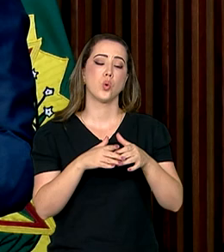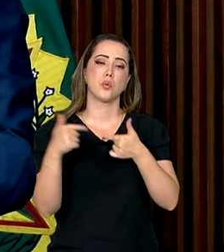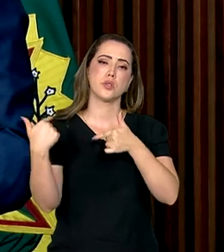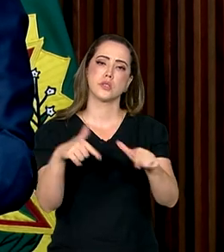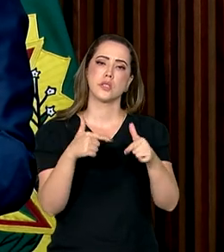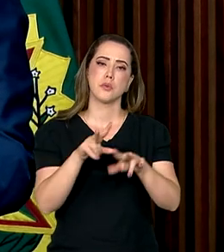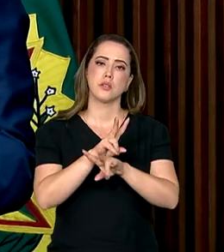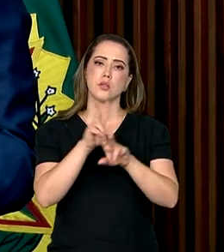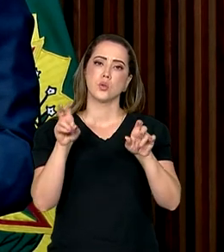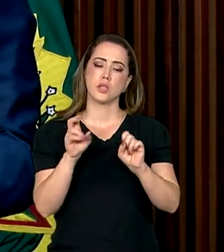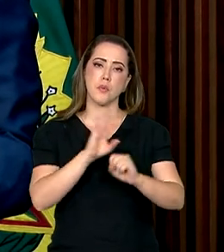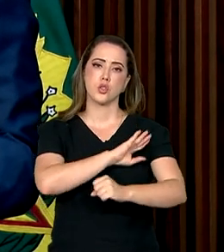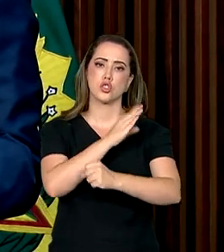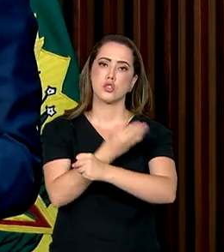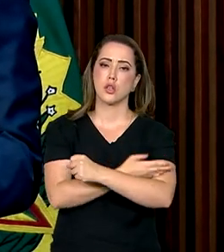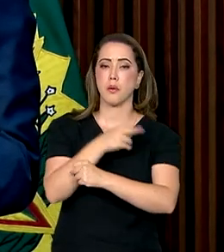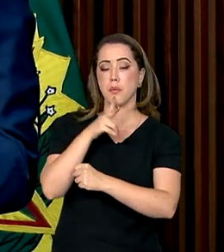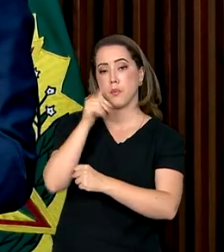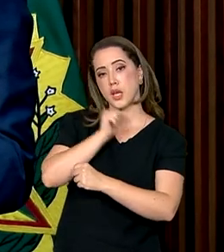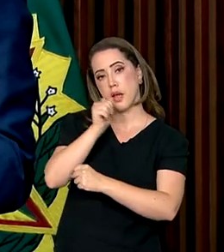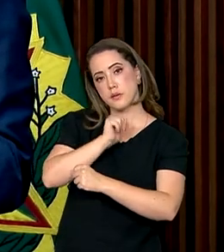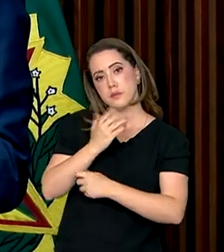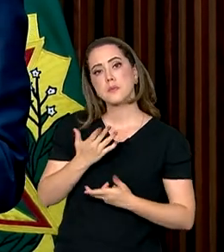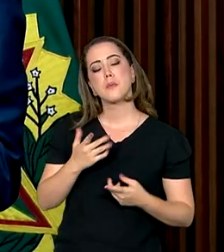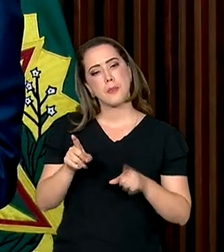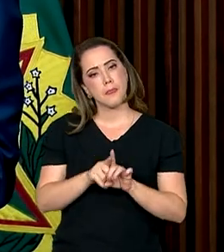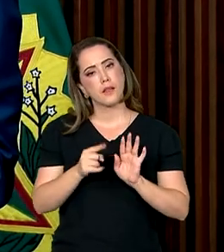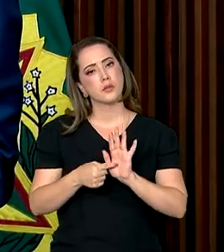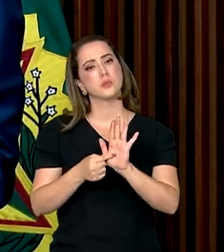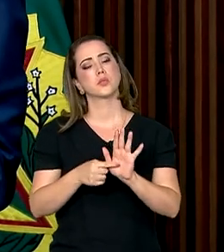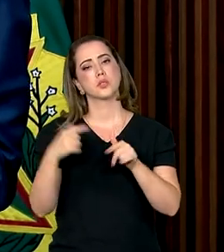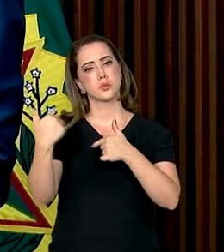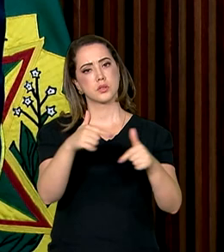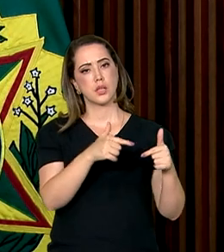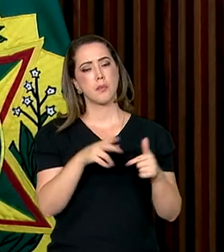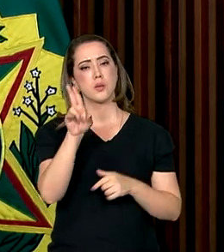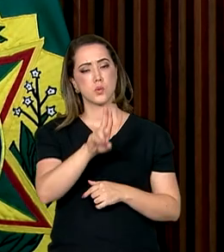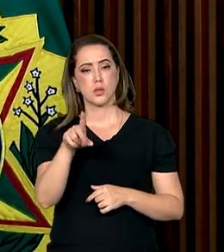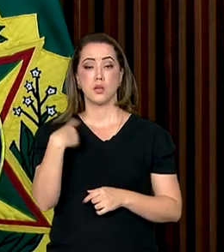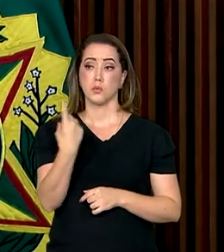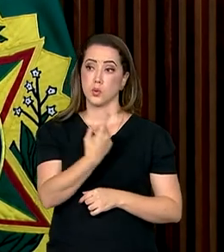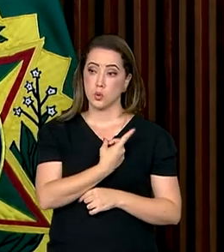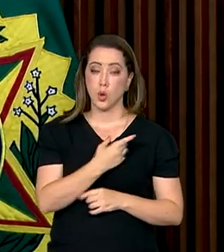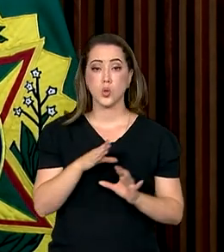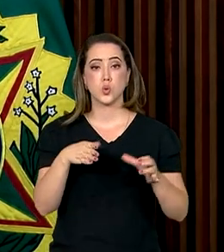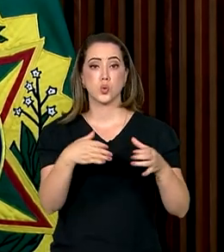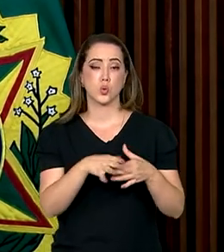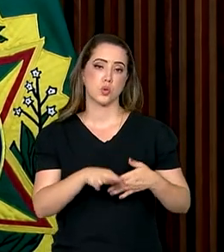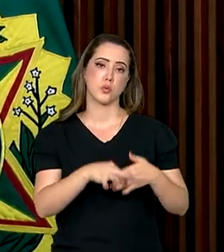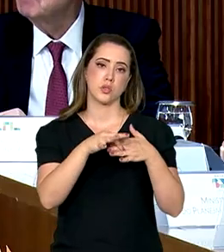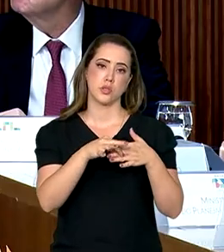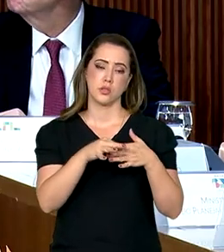sobre empoderamento das mulheres, implementando as decisões adotadas por todos nós na cúpula de